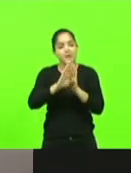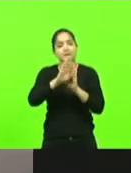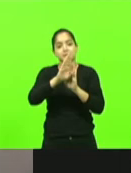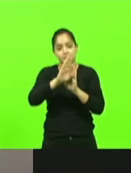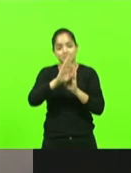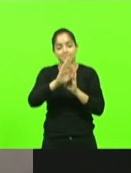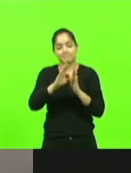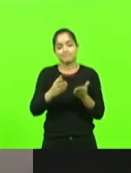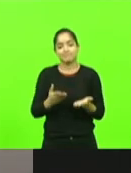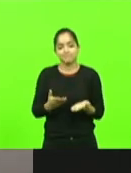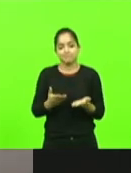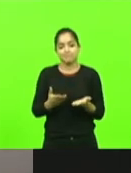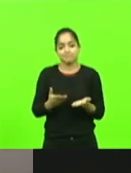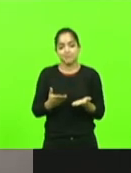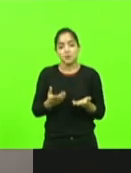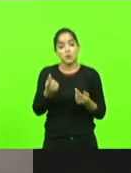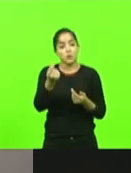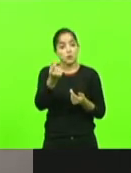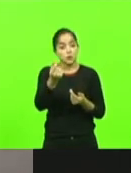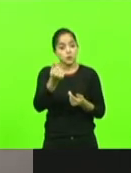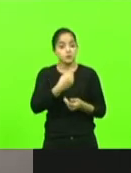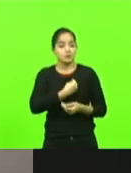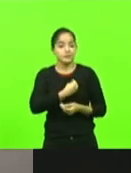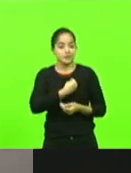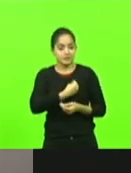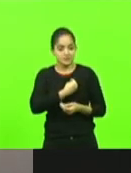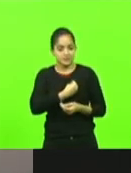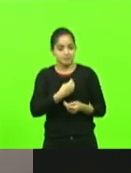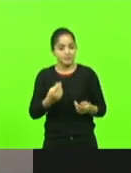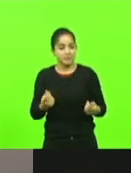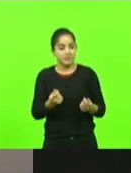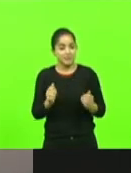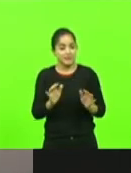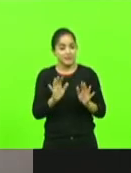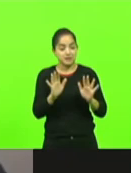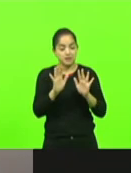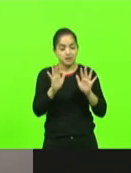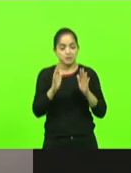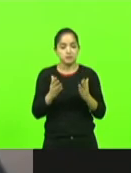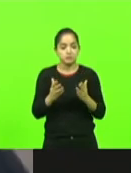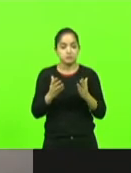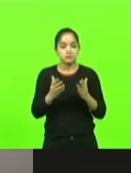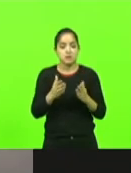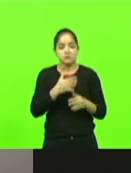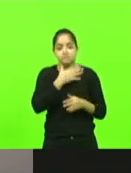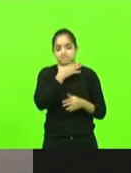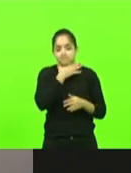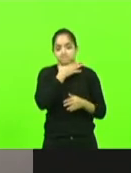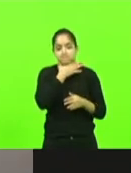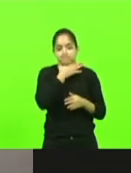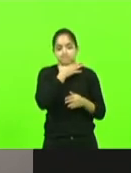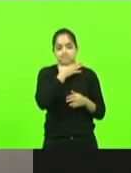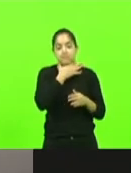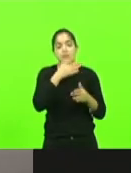dessa forma o custo de vida da nossa população, estrangulando ainda mais